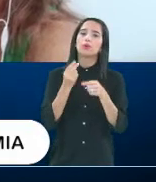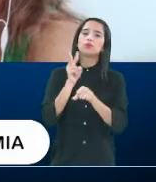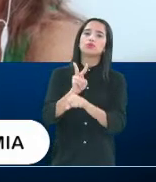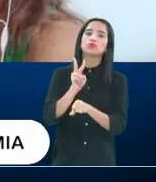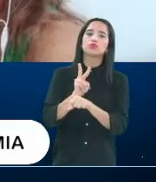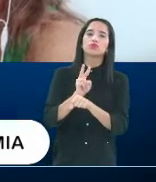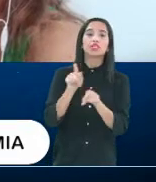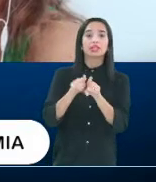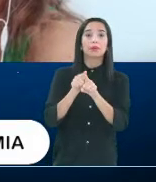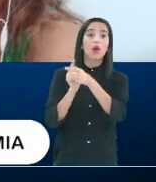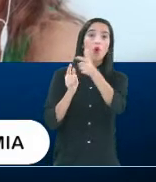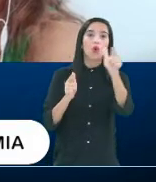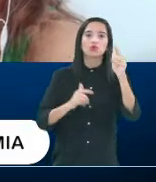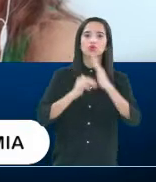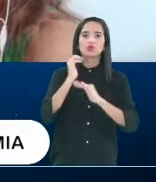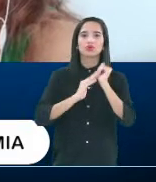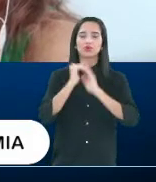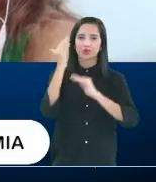e de outros profissionais da área?